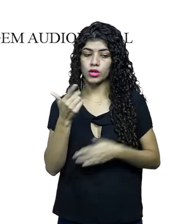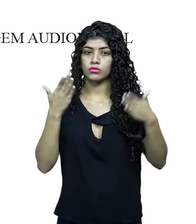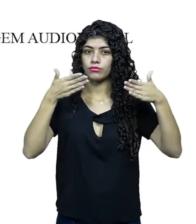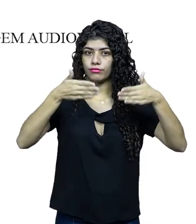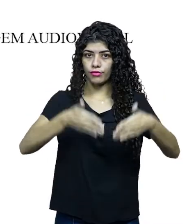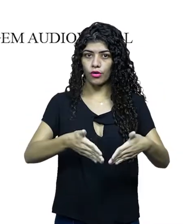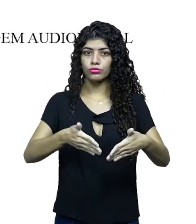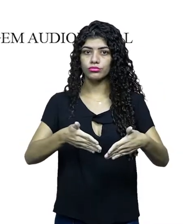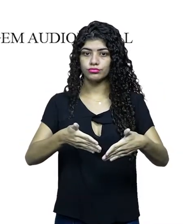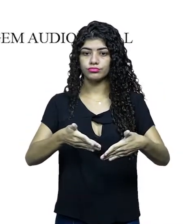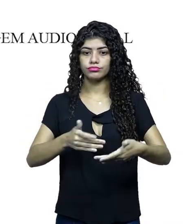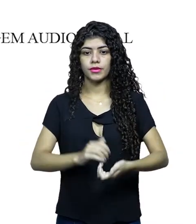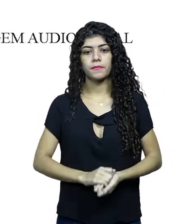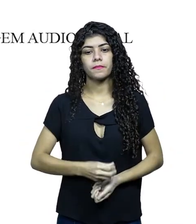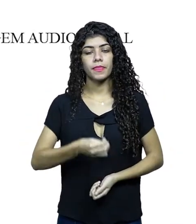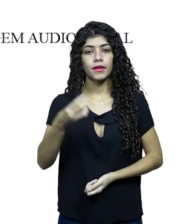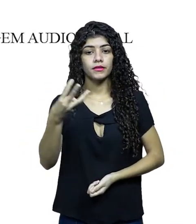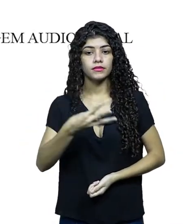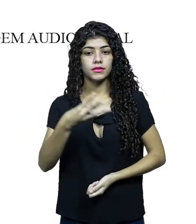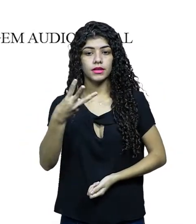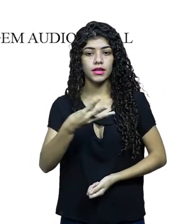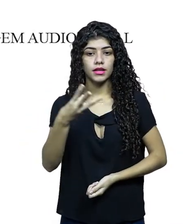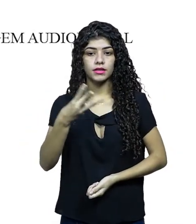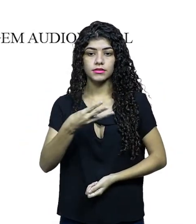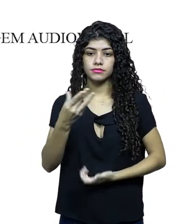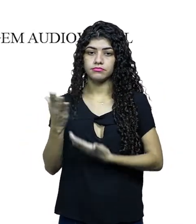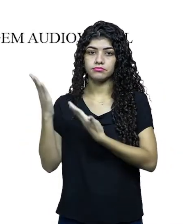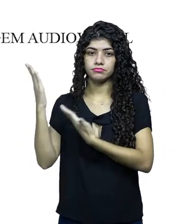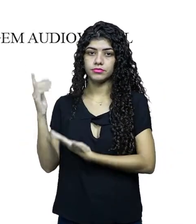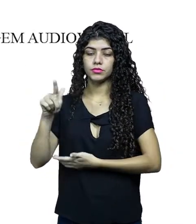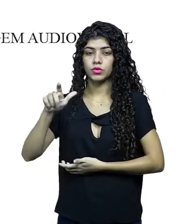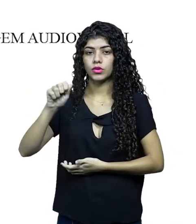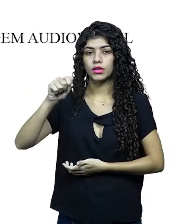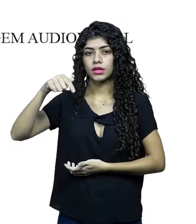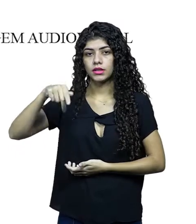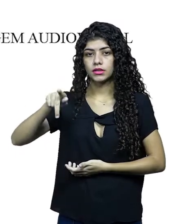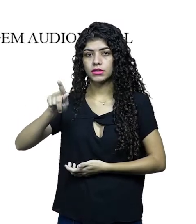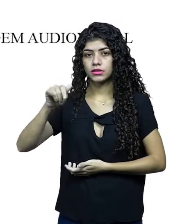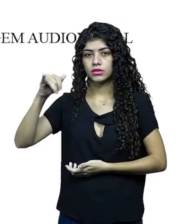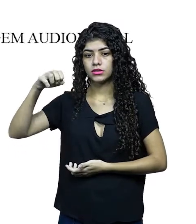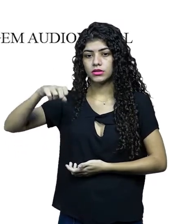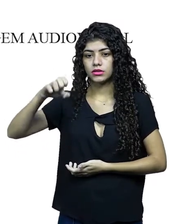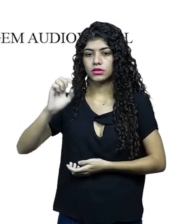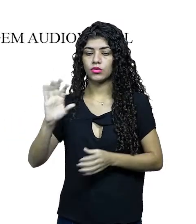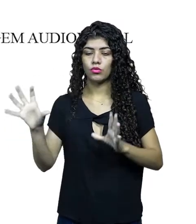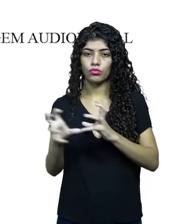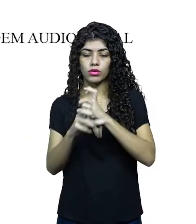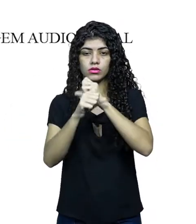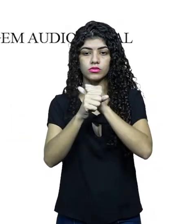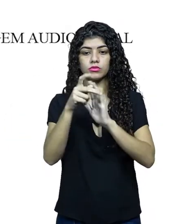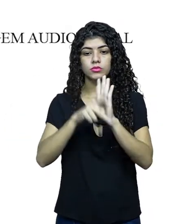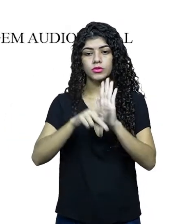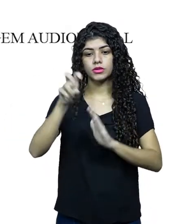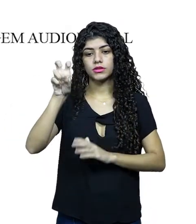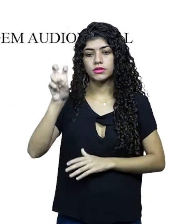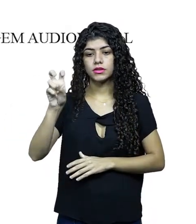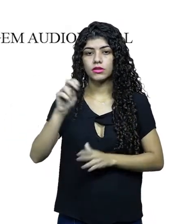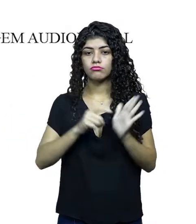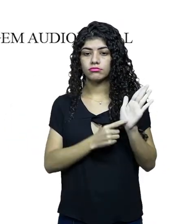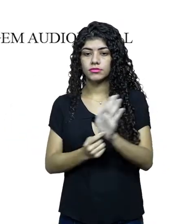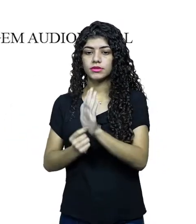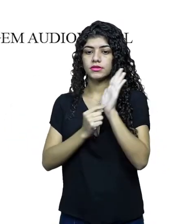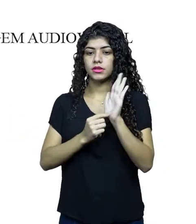ter um público-alvo. 3. Uma logline. 4. Um resumo do projeto. 5.